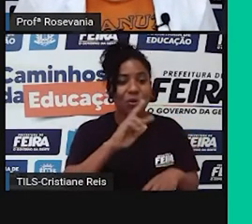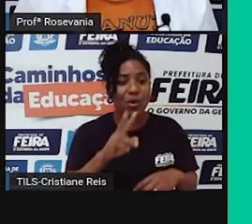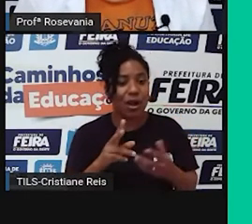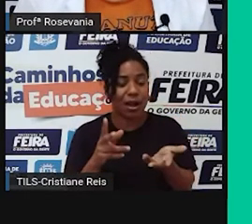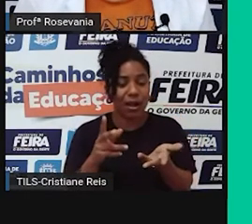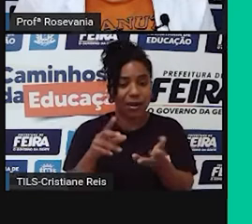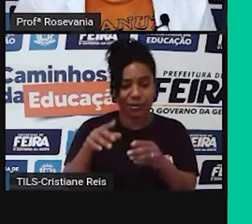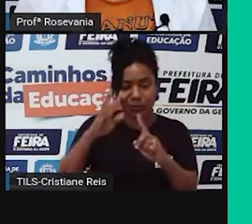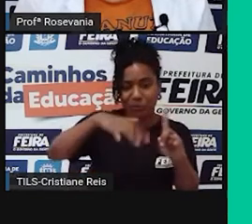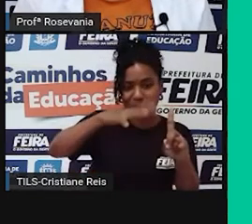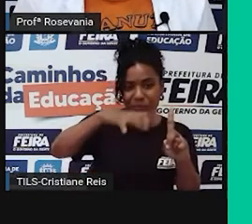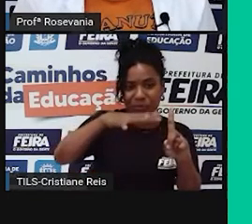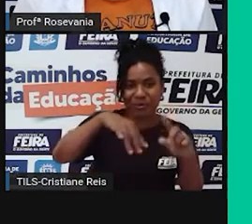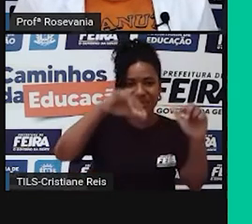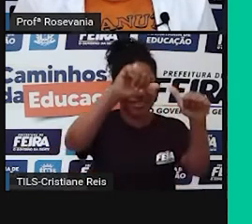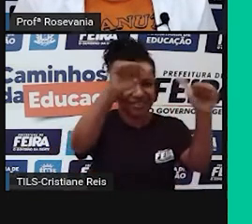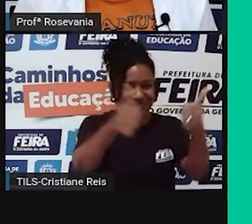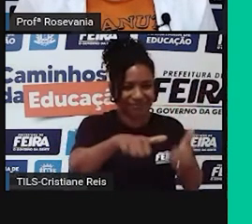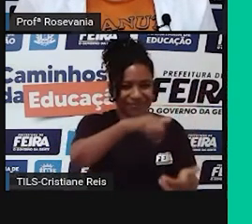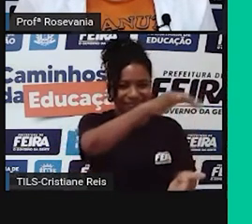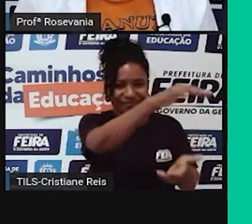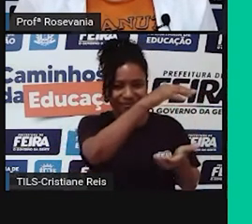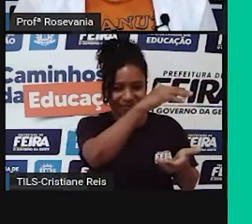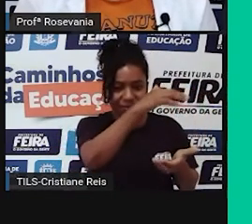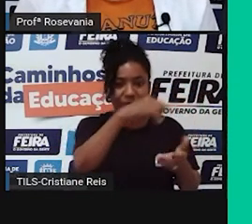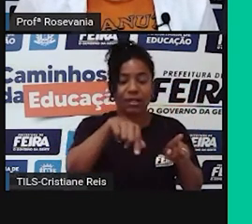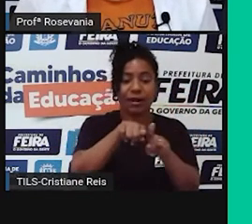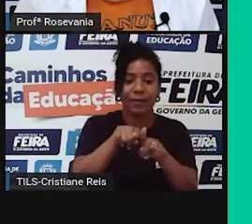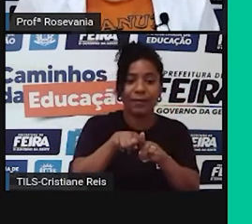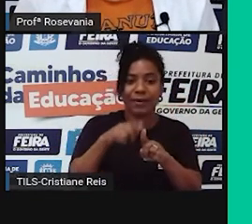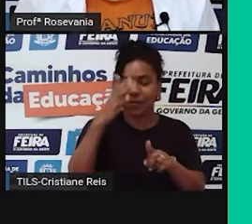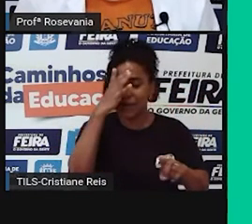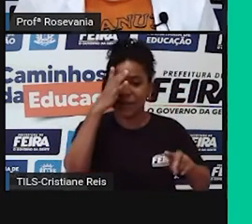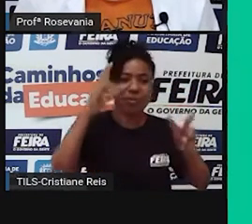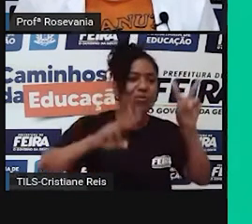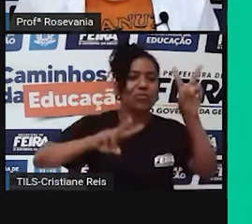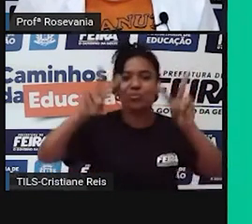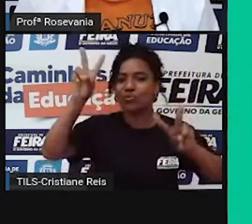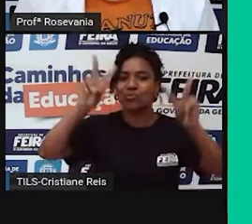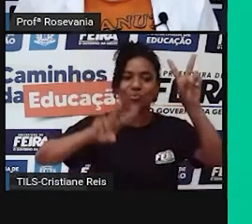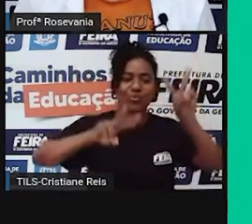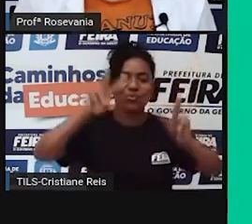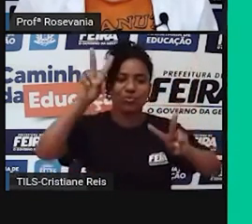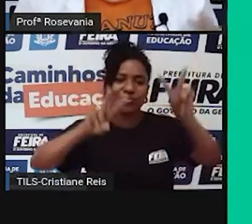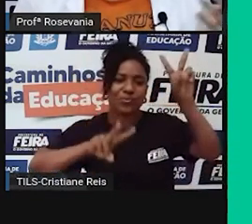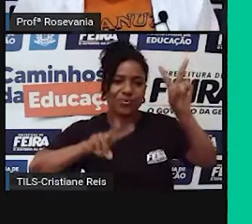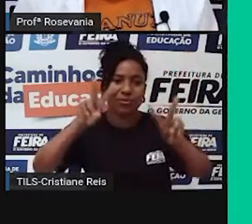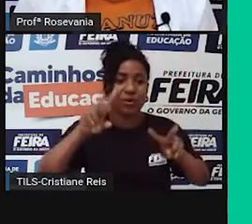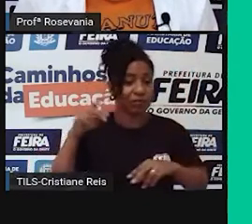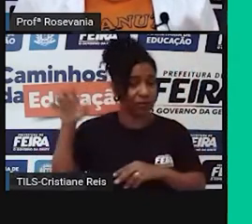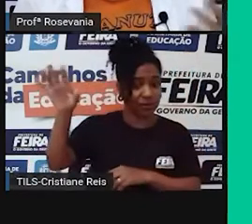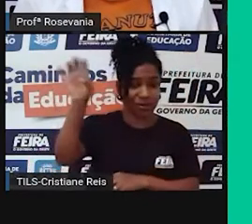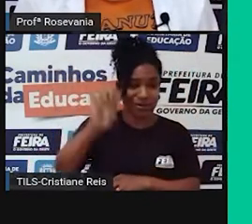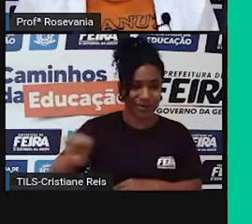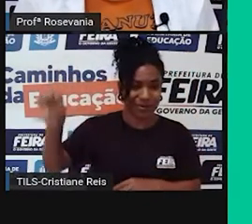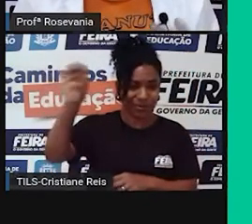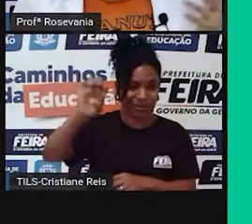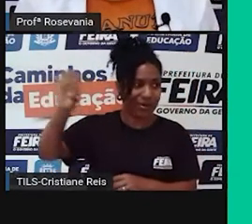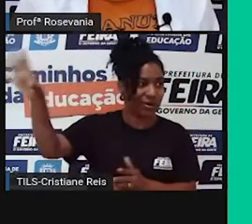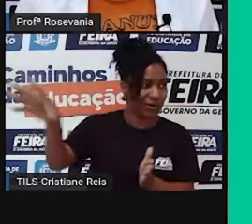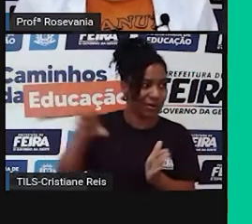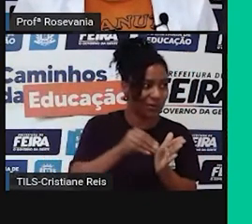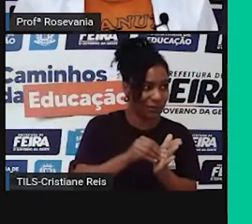carnaval, essa festa que veio praticamente, né, da Europa para cá e que a gente deu essa